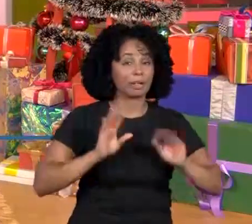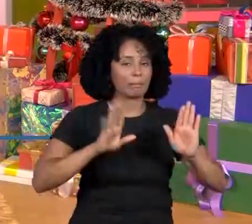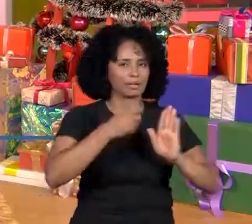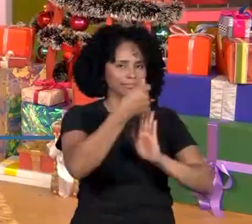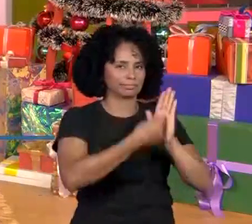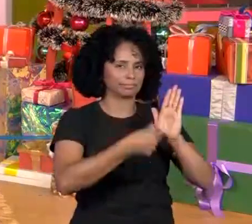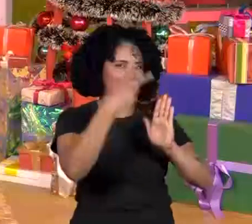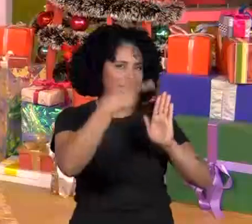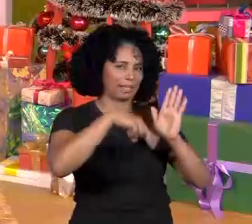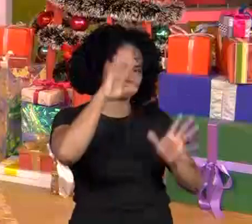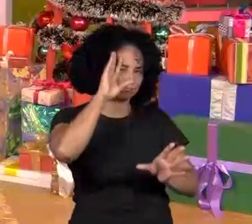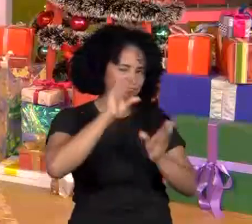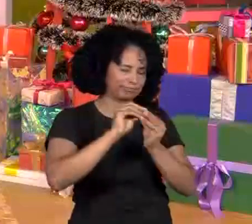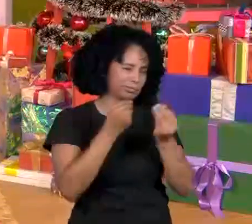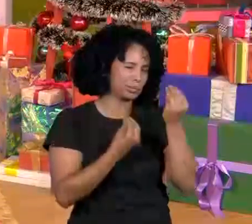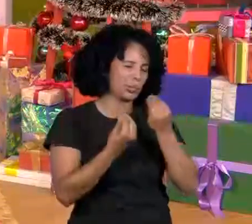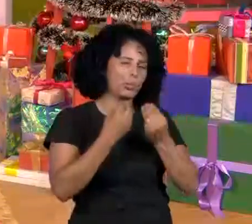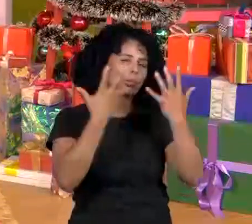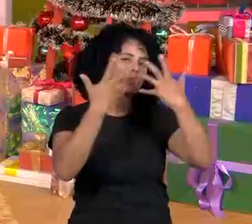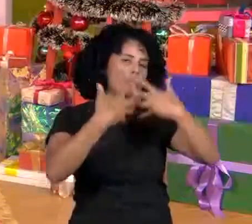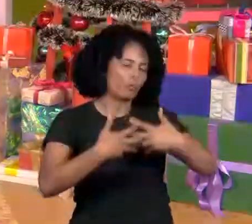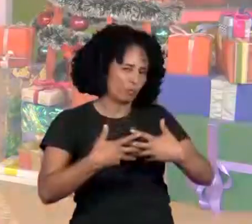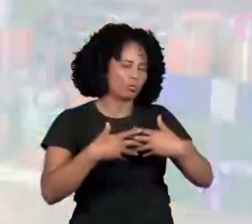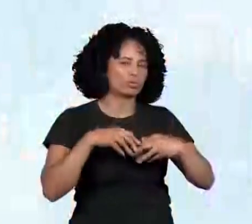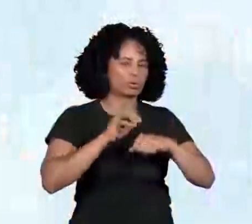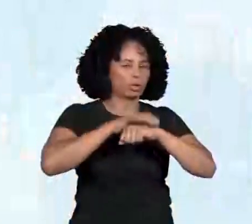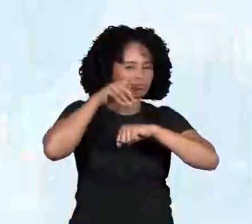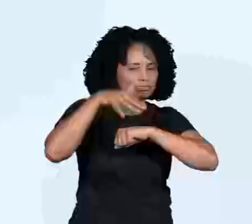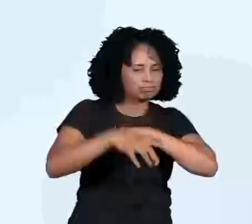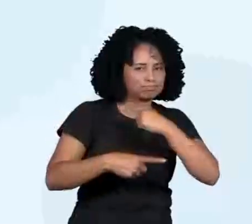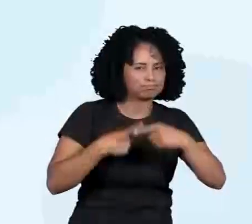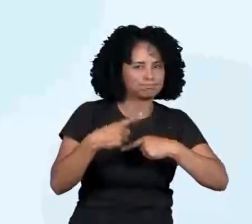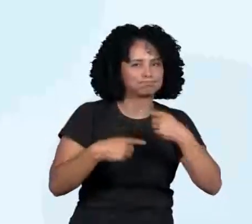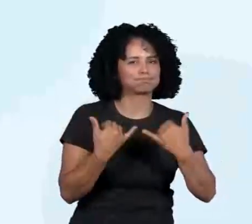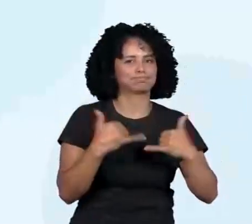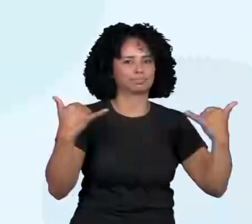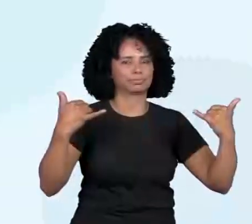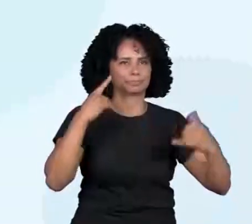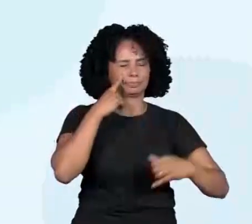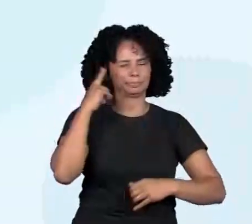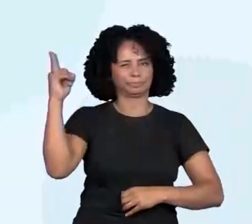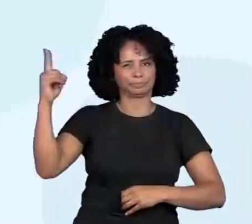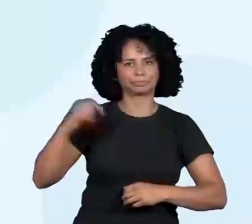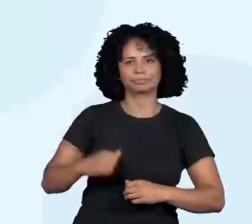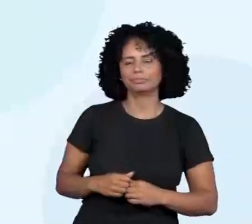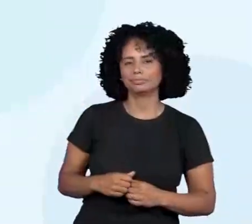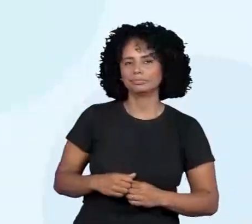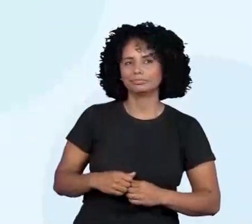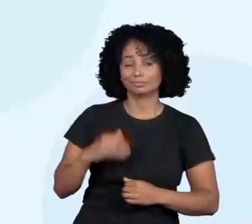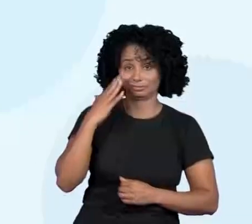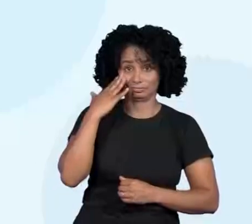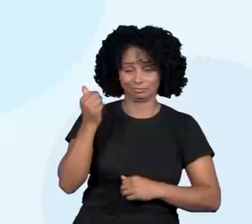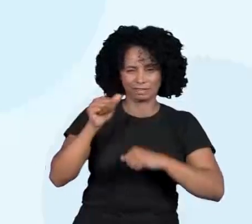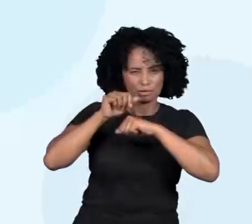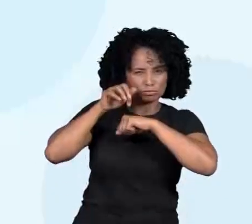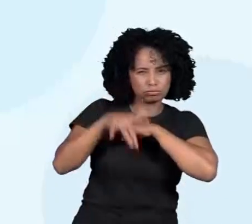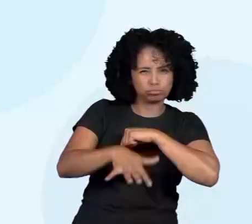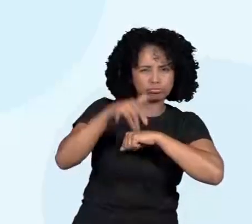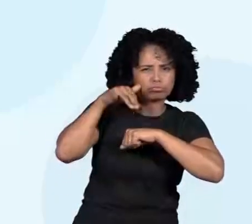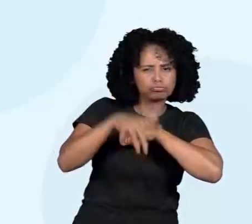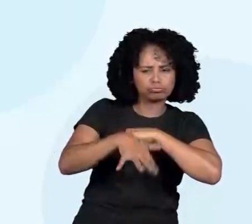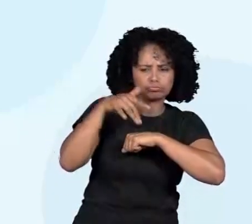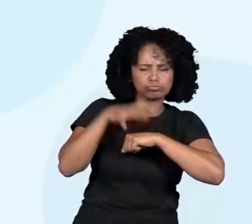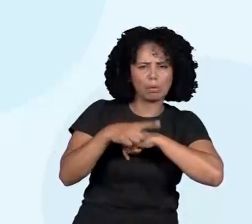para entender um pouquinho mais como funcionam as usinas hidrelétricas. Então, vamos ver aqui. Uma usina hidrelétrica, também chamada